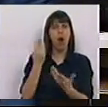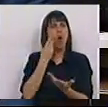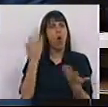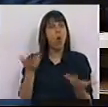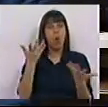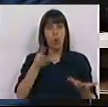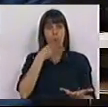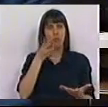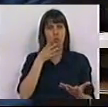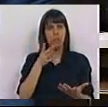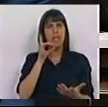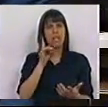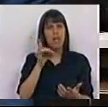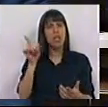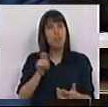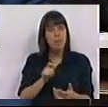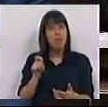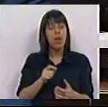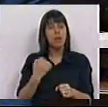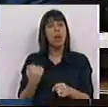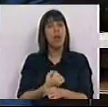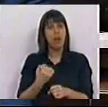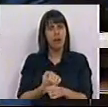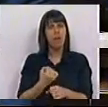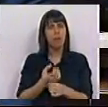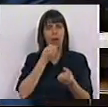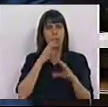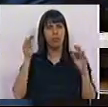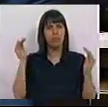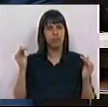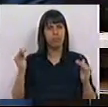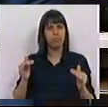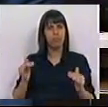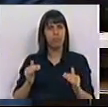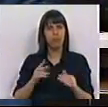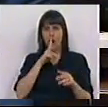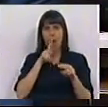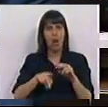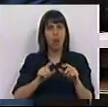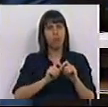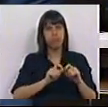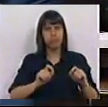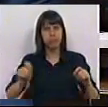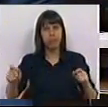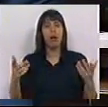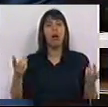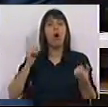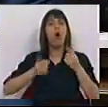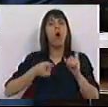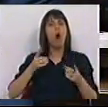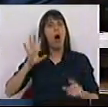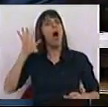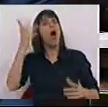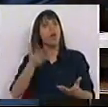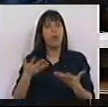como é que explica que há seis meses o emprego esteja a cair de forma ininterrupta? Sra. Ministra, o que é que nos